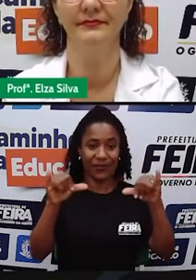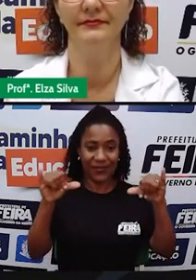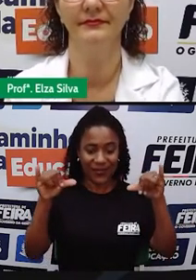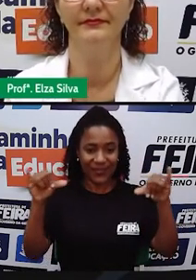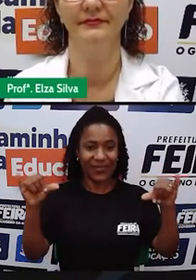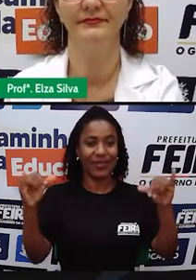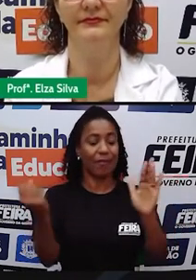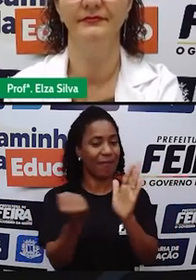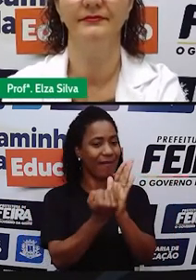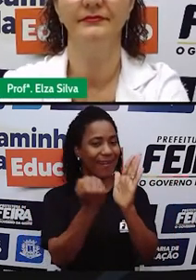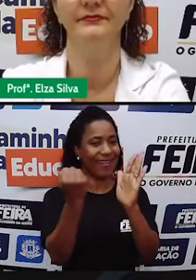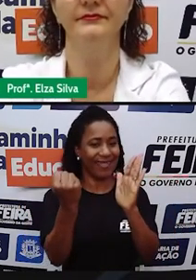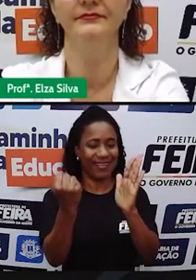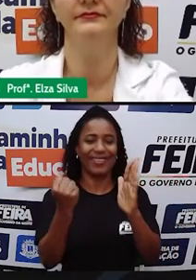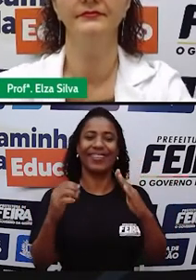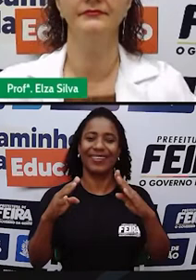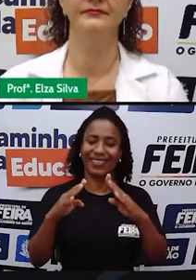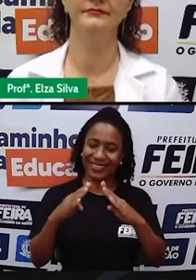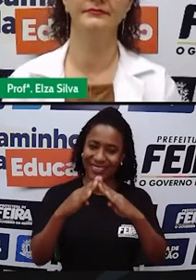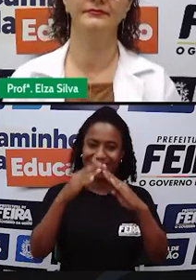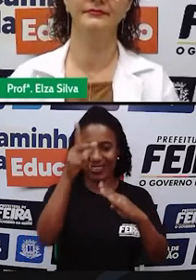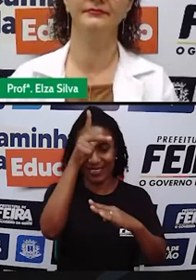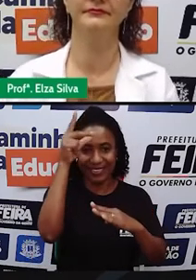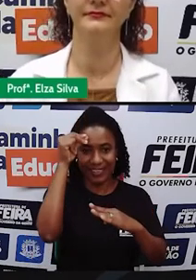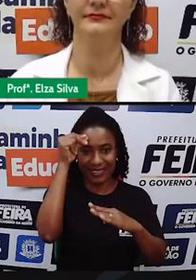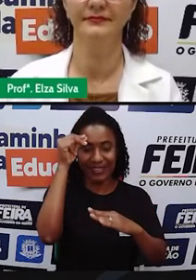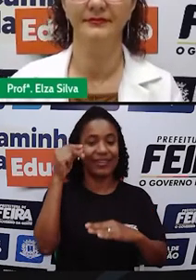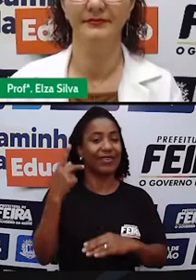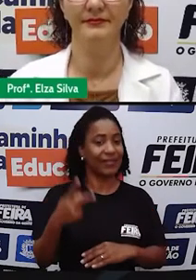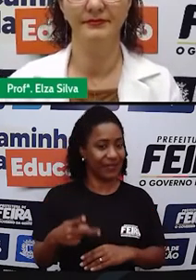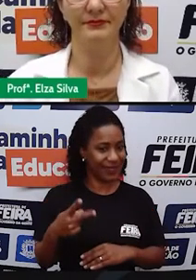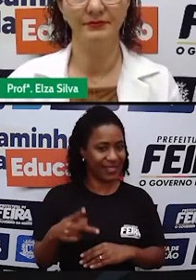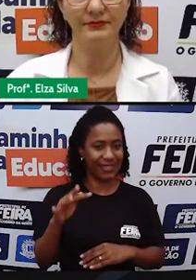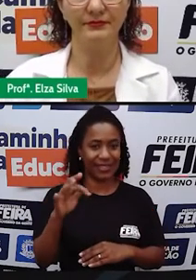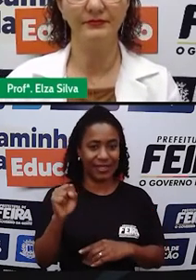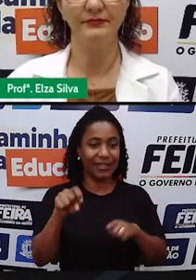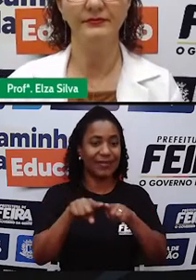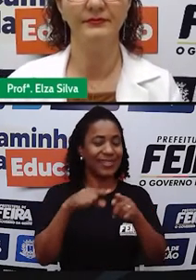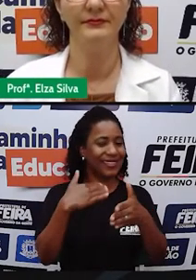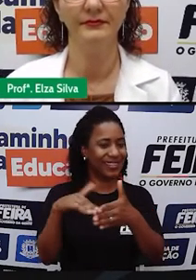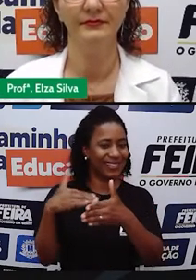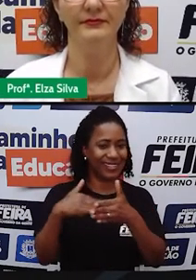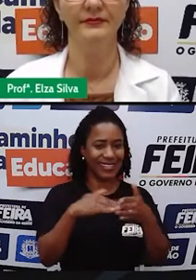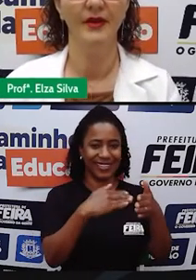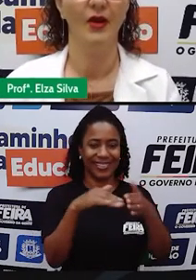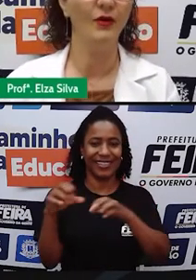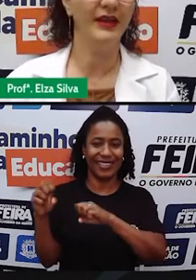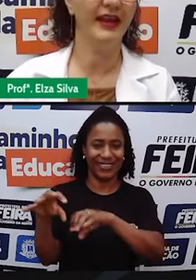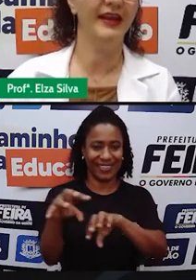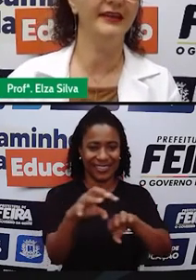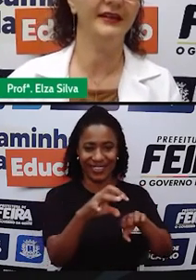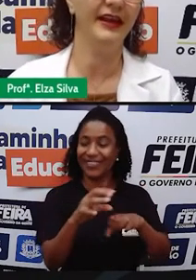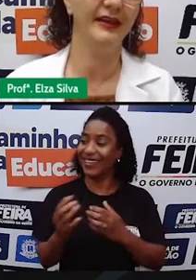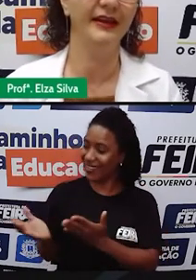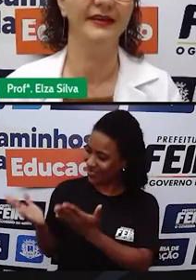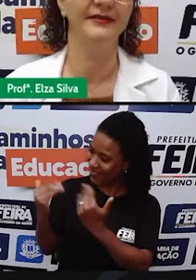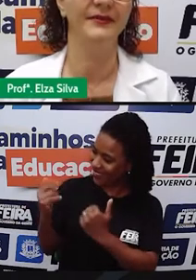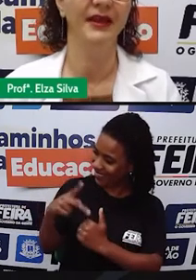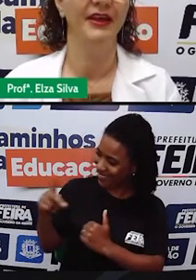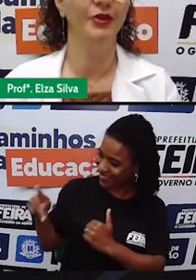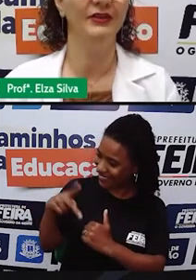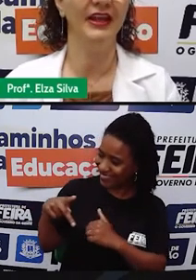logomarcas da Prefeitura e da Secretaria de Educação. So, Elza, let's go! Ok, Andrea.